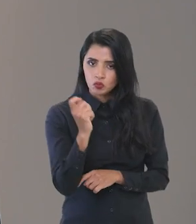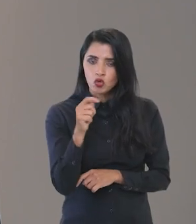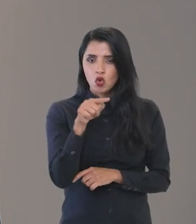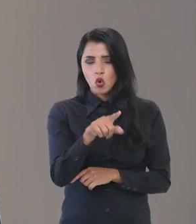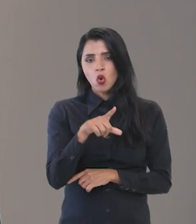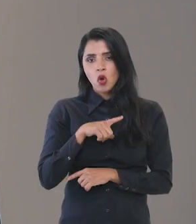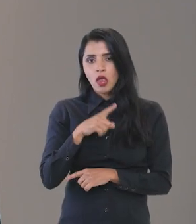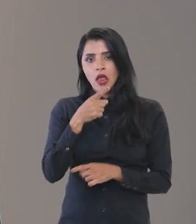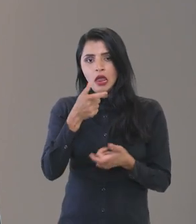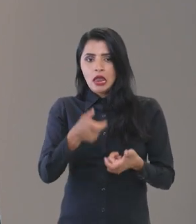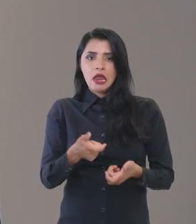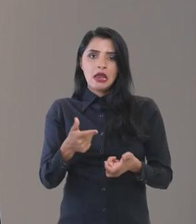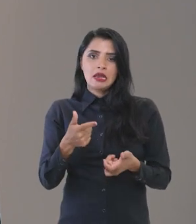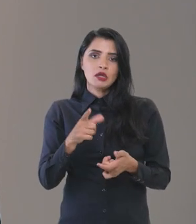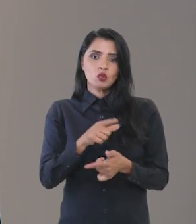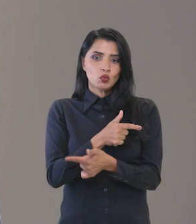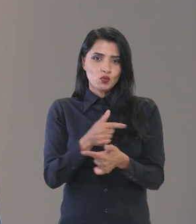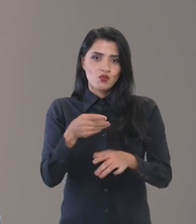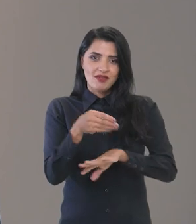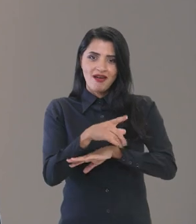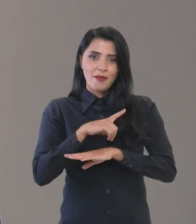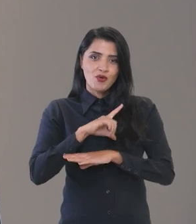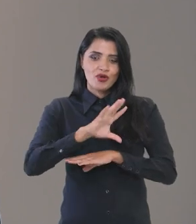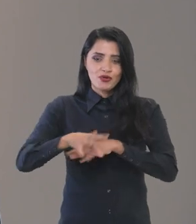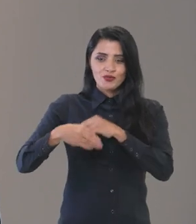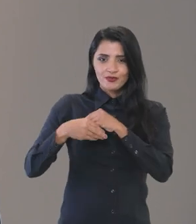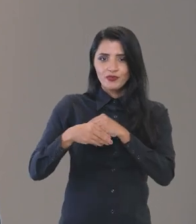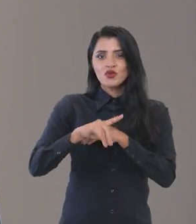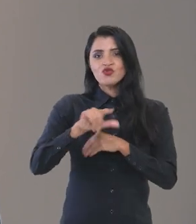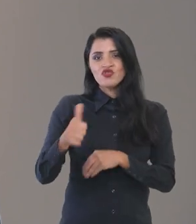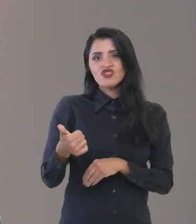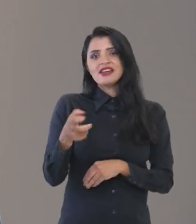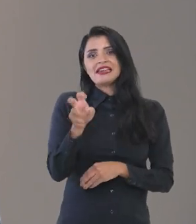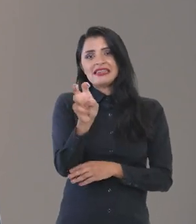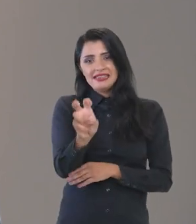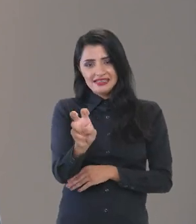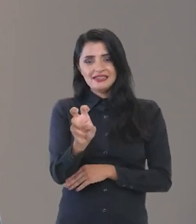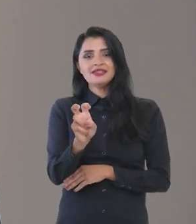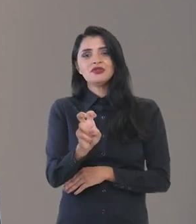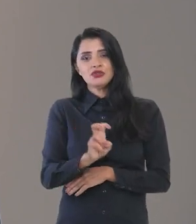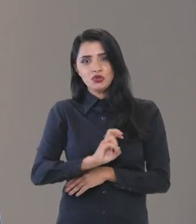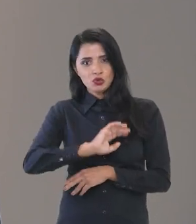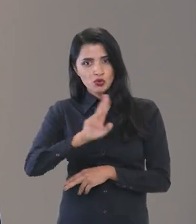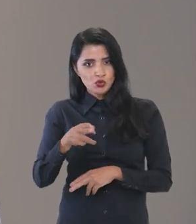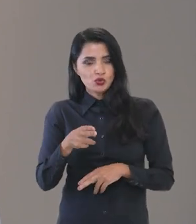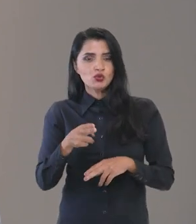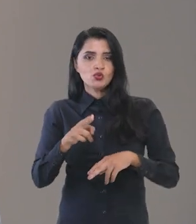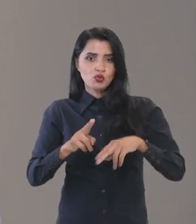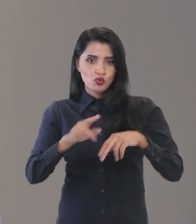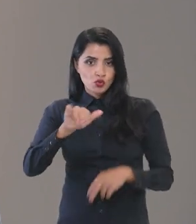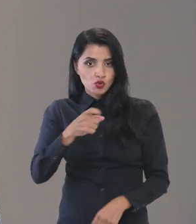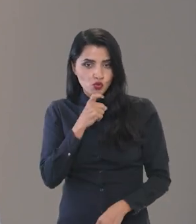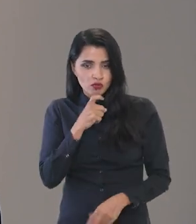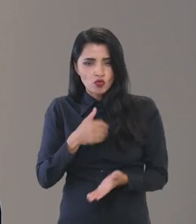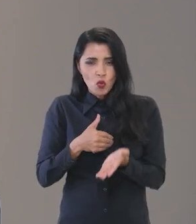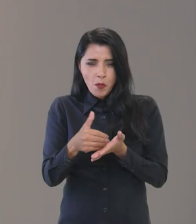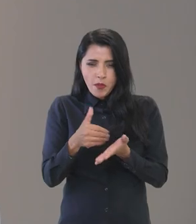ele está um ponto fora da curva ali, porque nós incluímos no dia 15 de junho, no